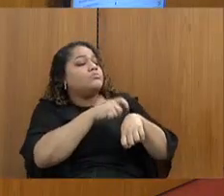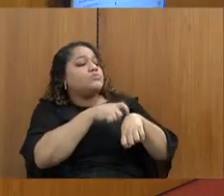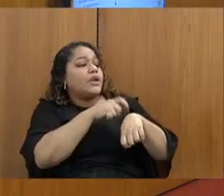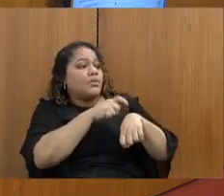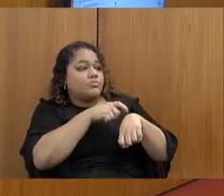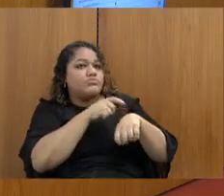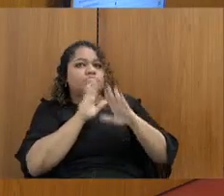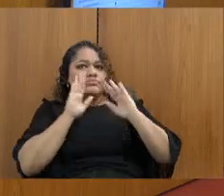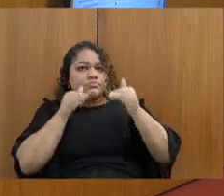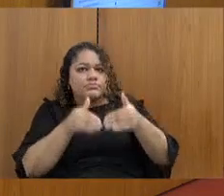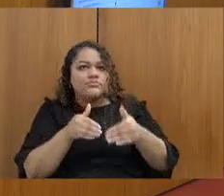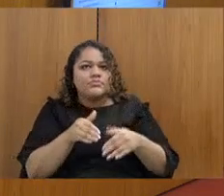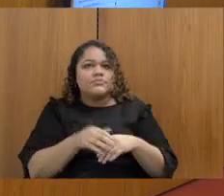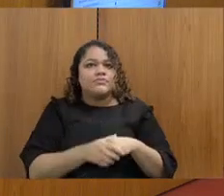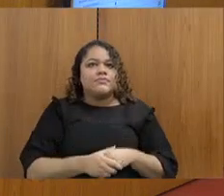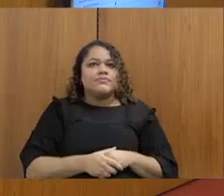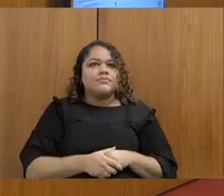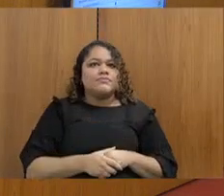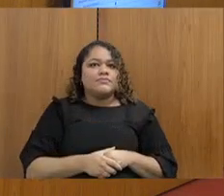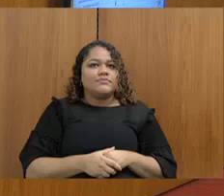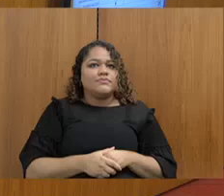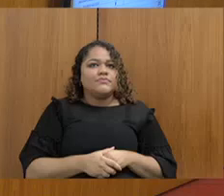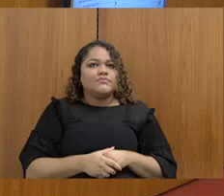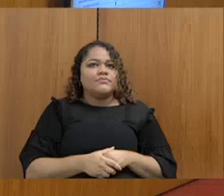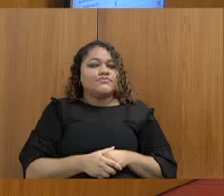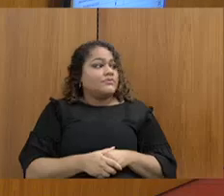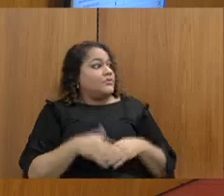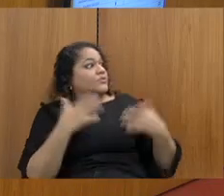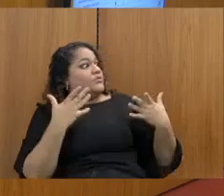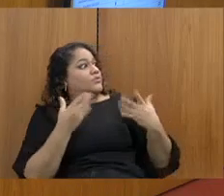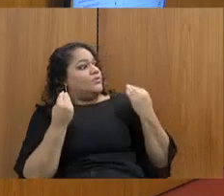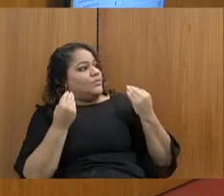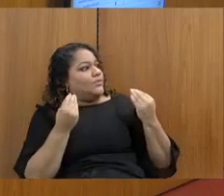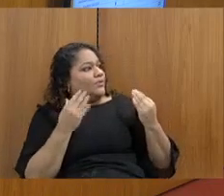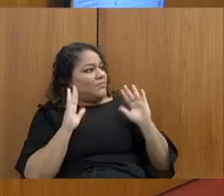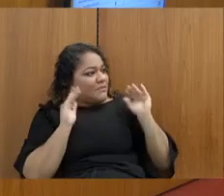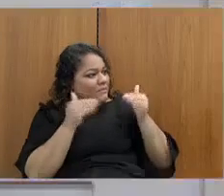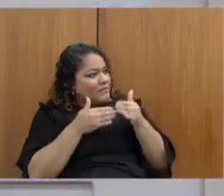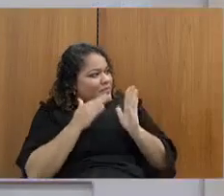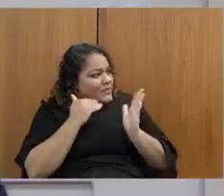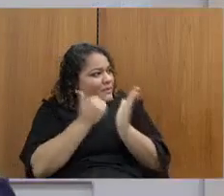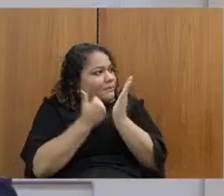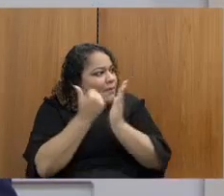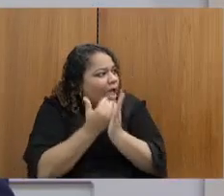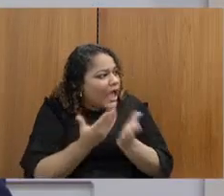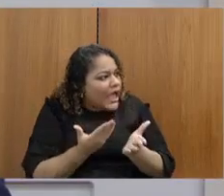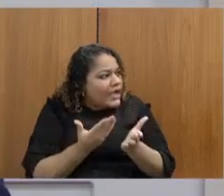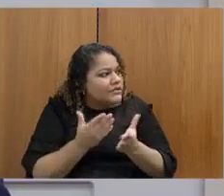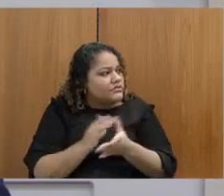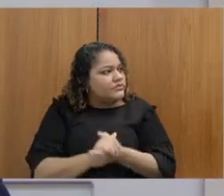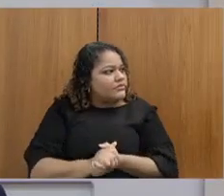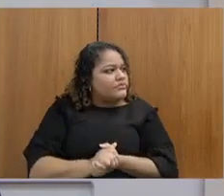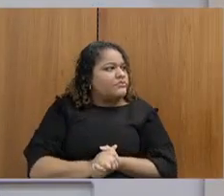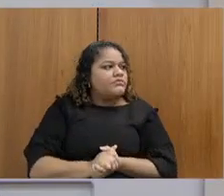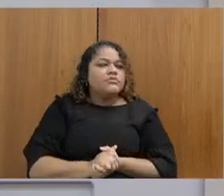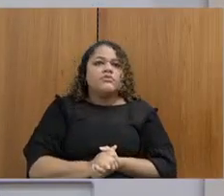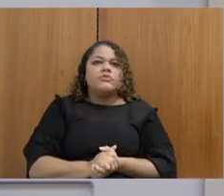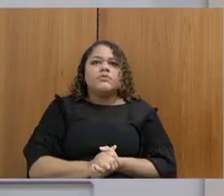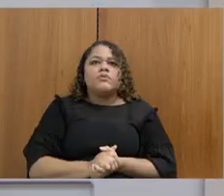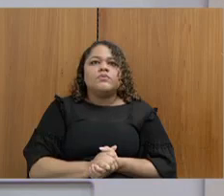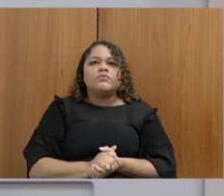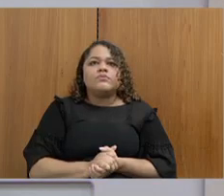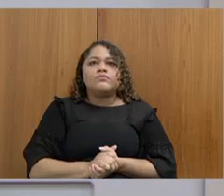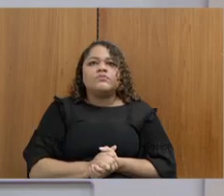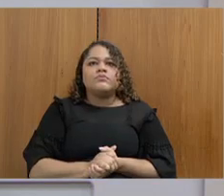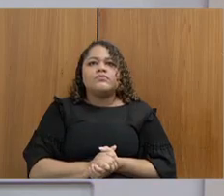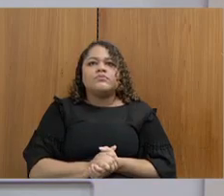objetivo. Mais ainda, deputado. Nossa senhora. Método APAC. Qual é o